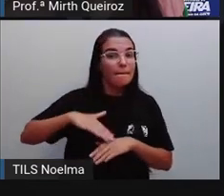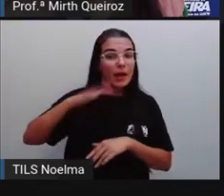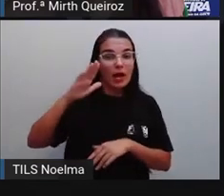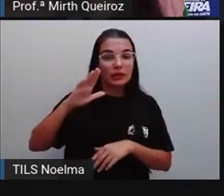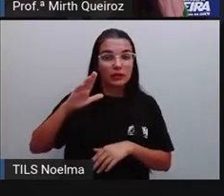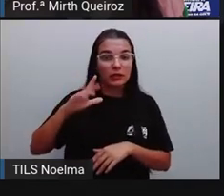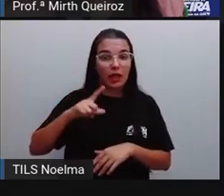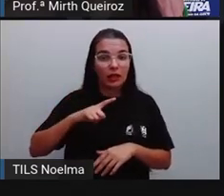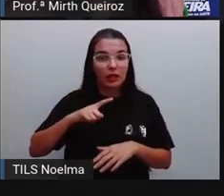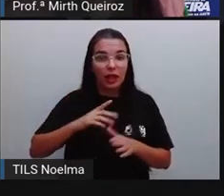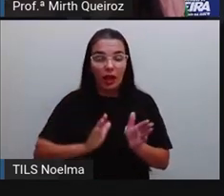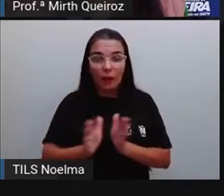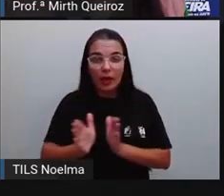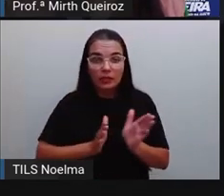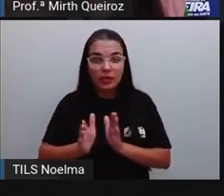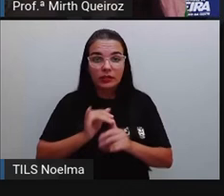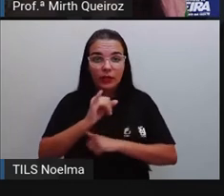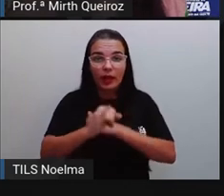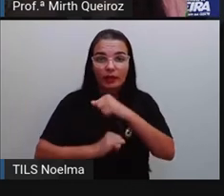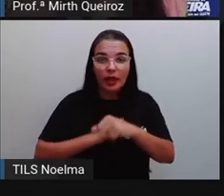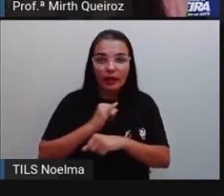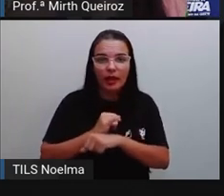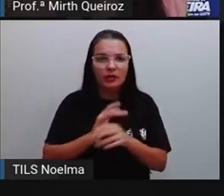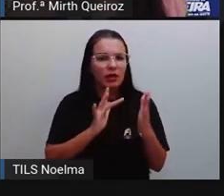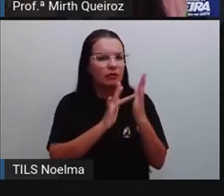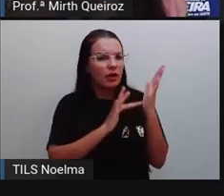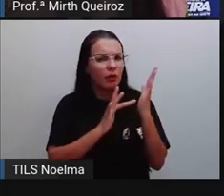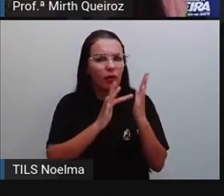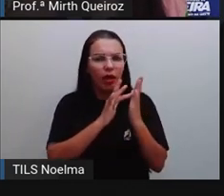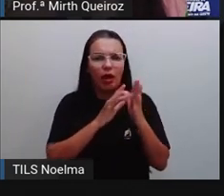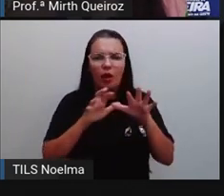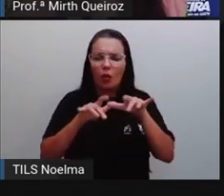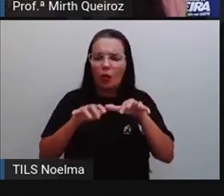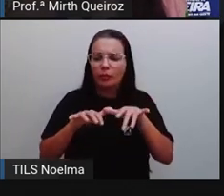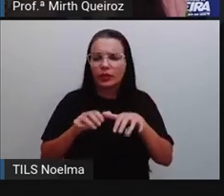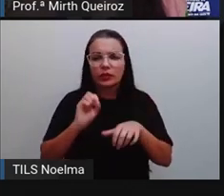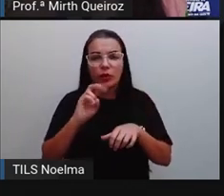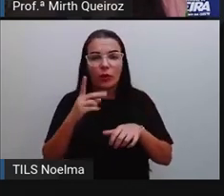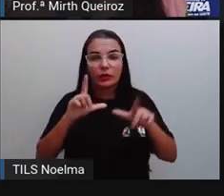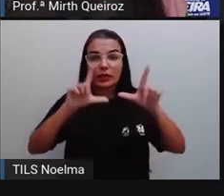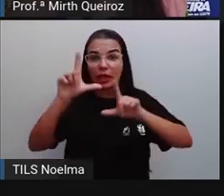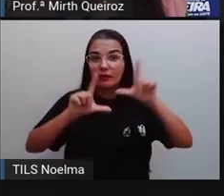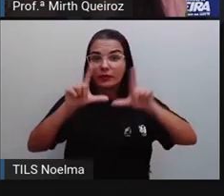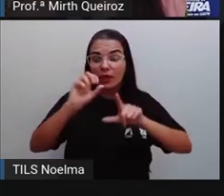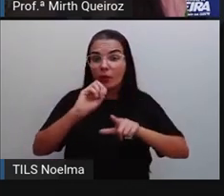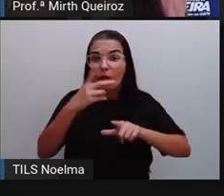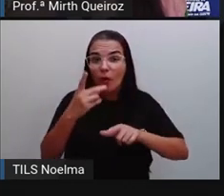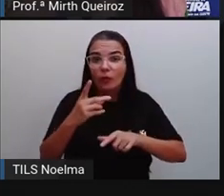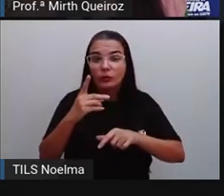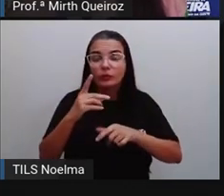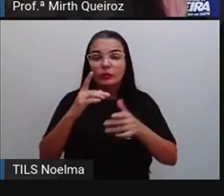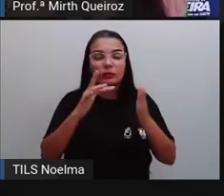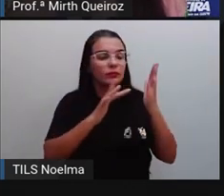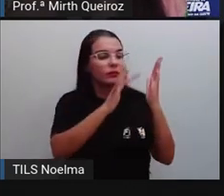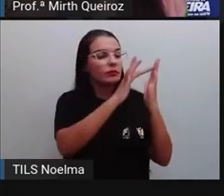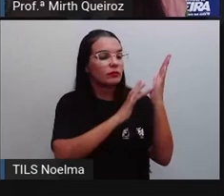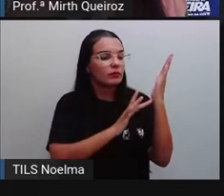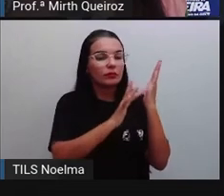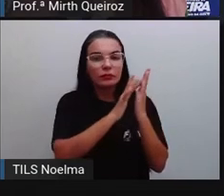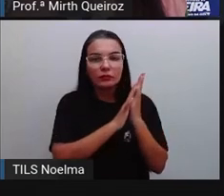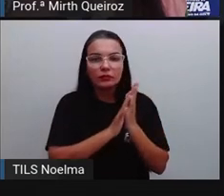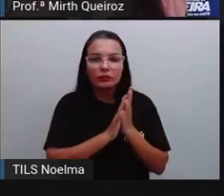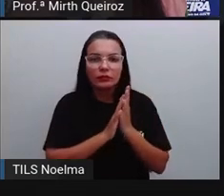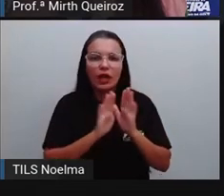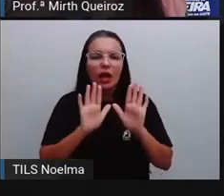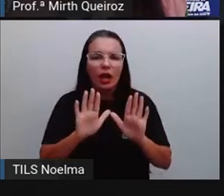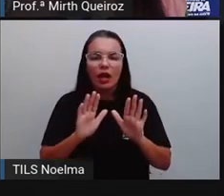através do celular, microcomputador, televisão e tablet. Qual a diferença entre o percentual de utilização